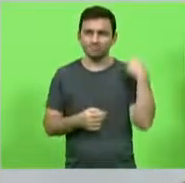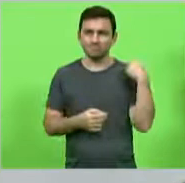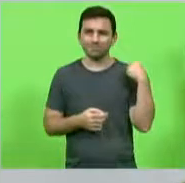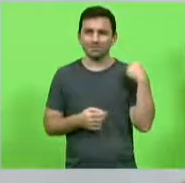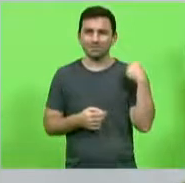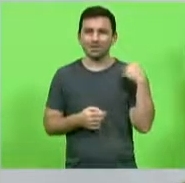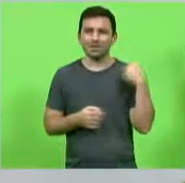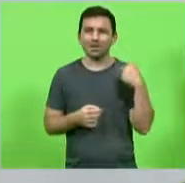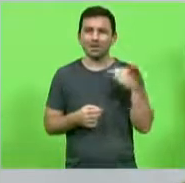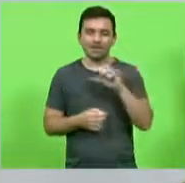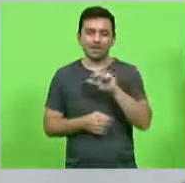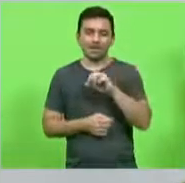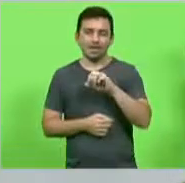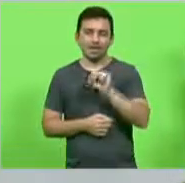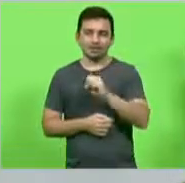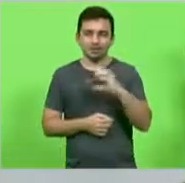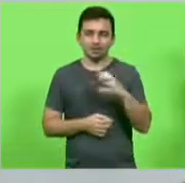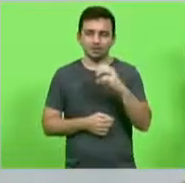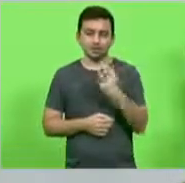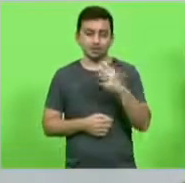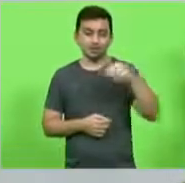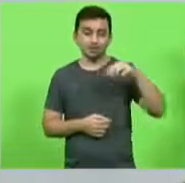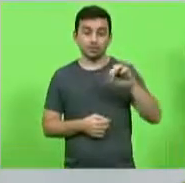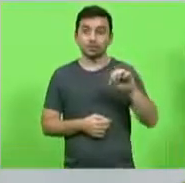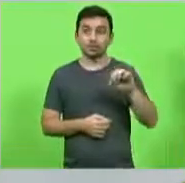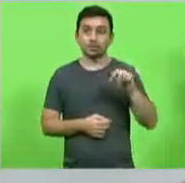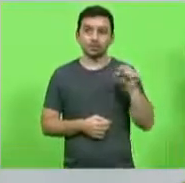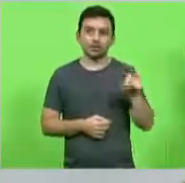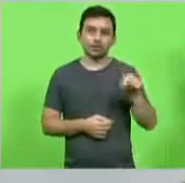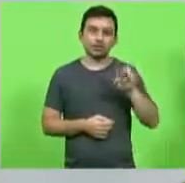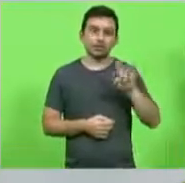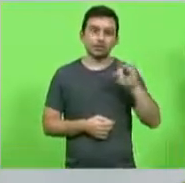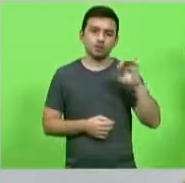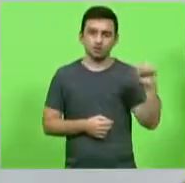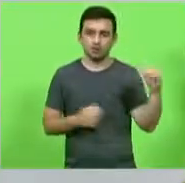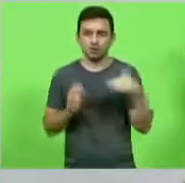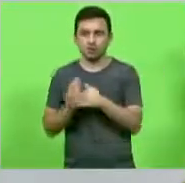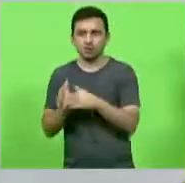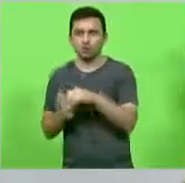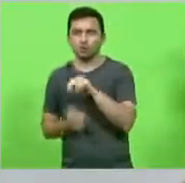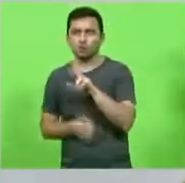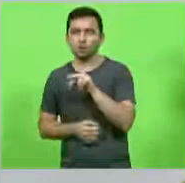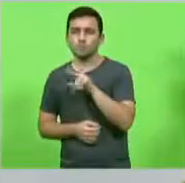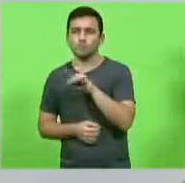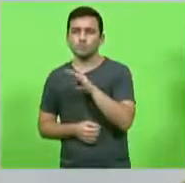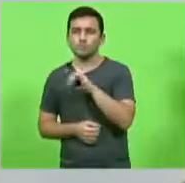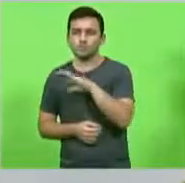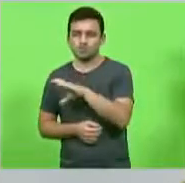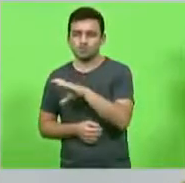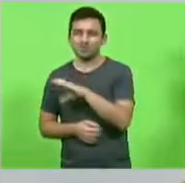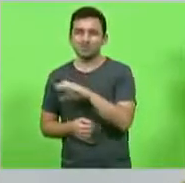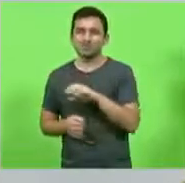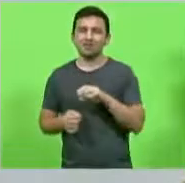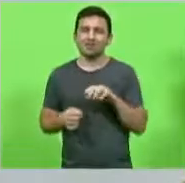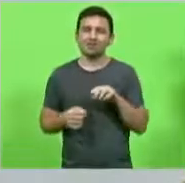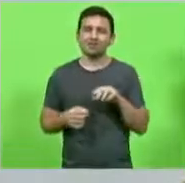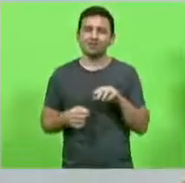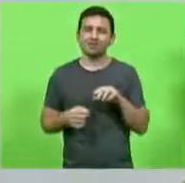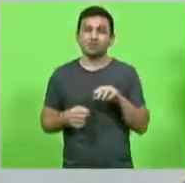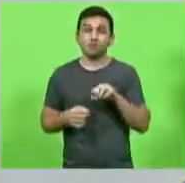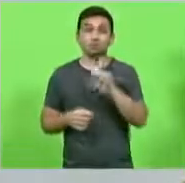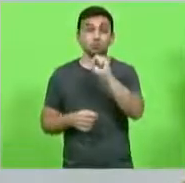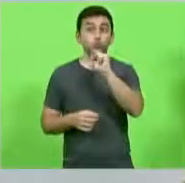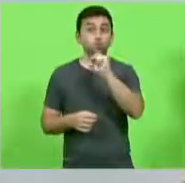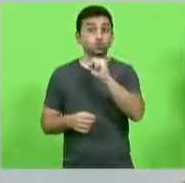famosa SC370 que vai ligar Rio Rufino a Urubici mas não liga essas duas cidades apenas liga o